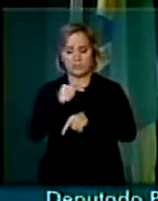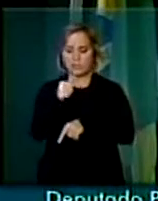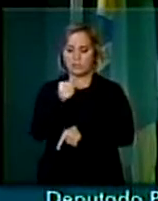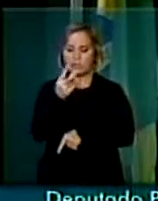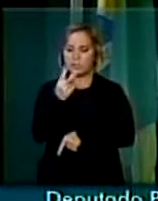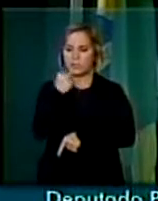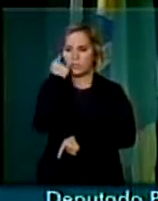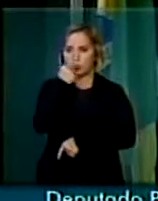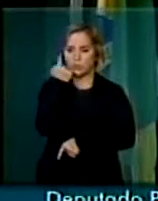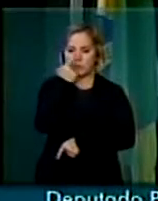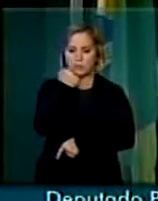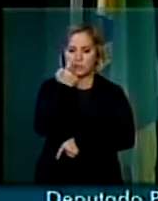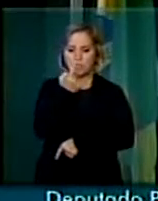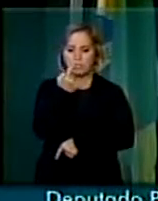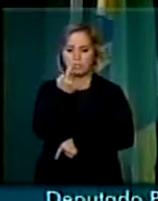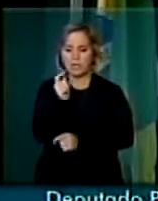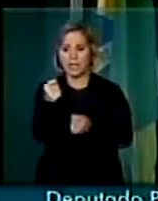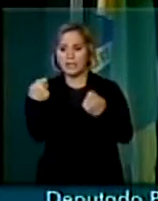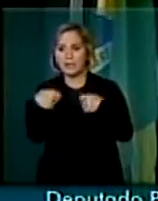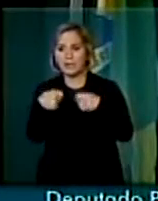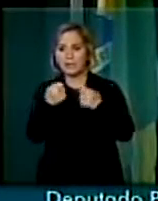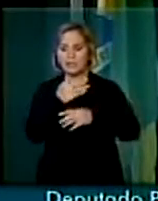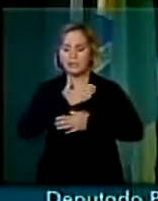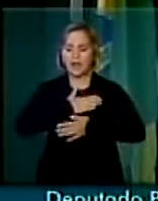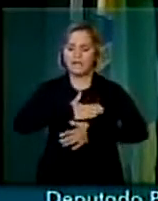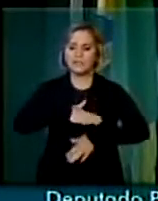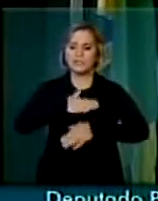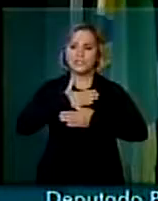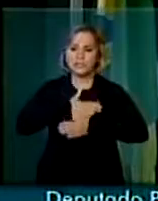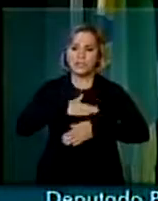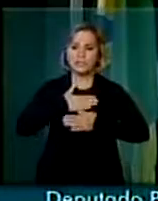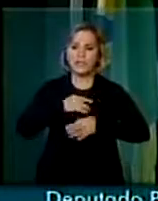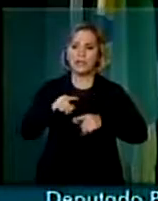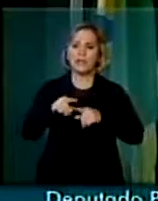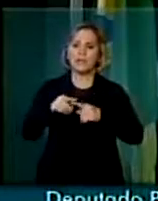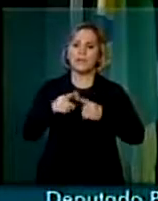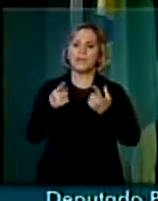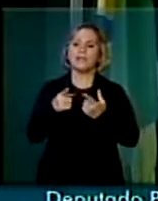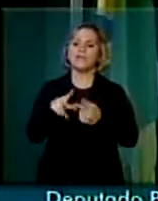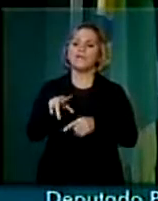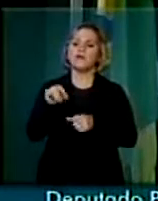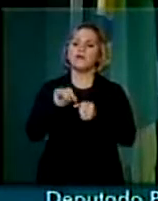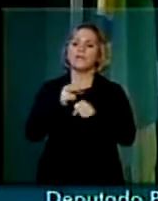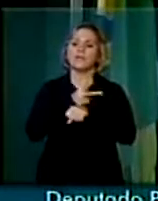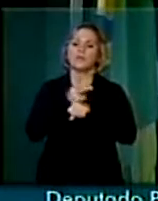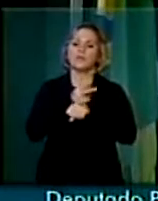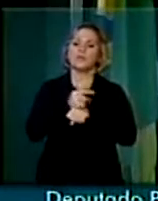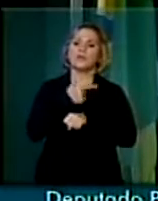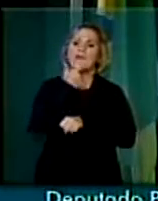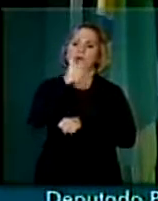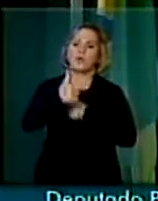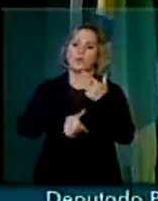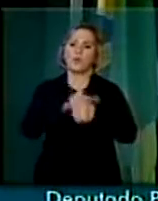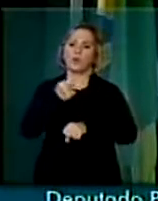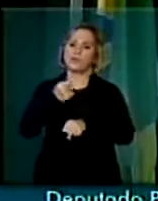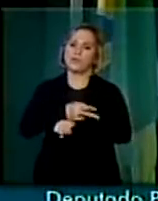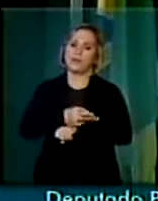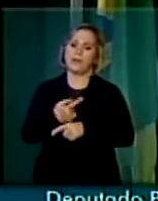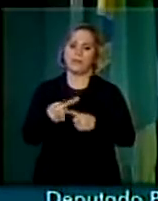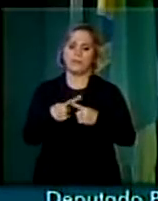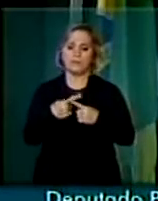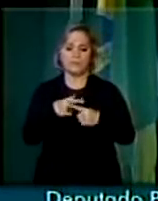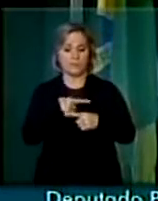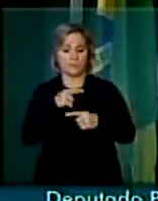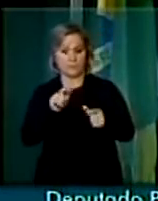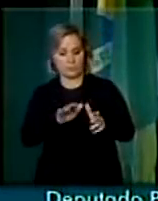viabiliza o ganho necessário para o sustento da sua família. E o bico se viabiliza porque ele tem a carteira,